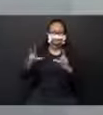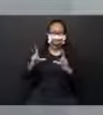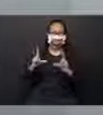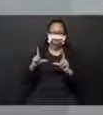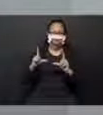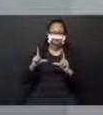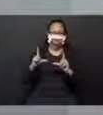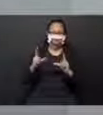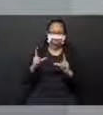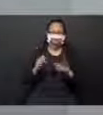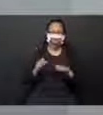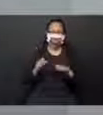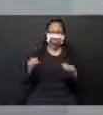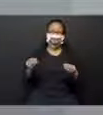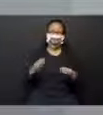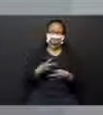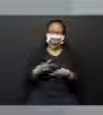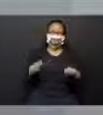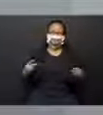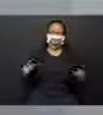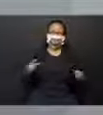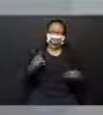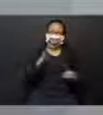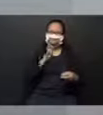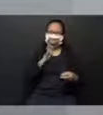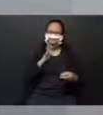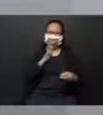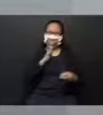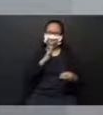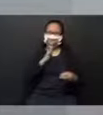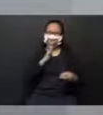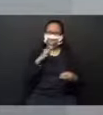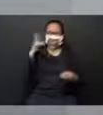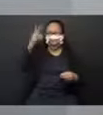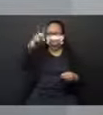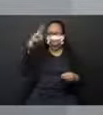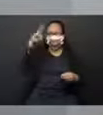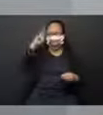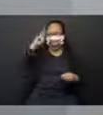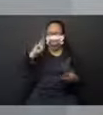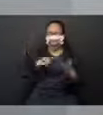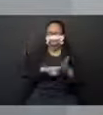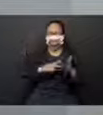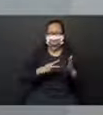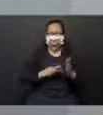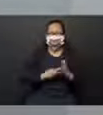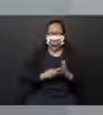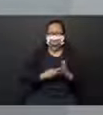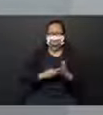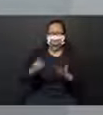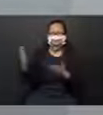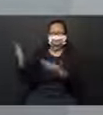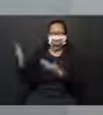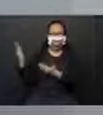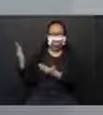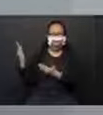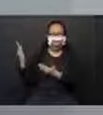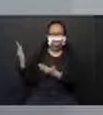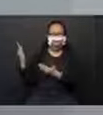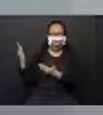nós conhecemos, hein? Vocês se lembram o que significa cada um desses objetos, desses